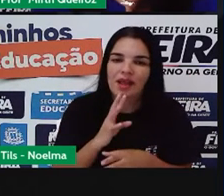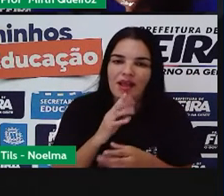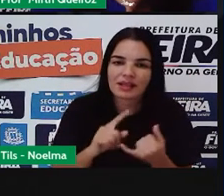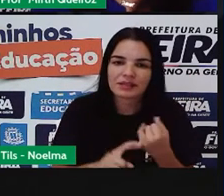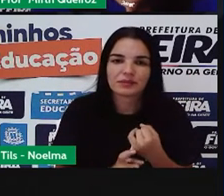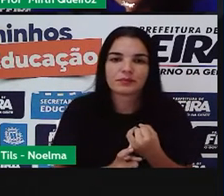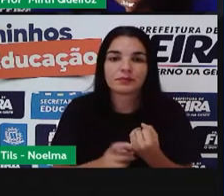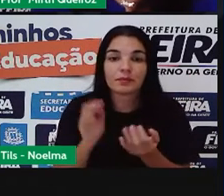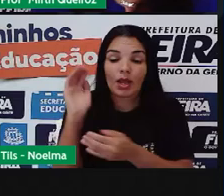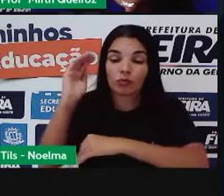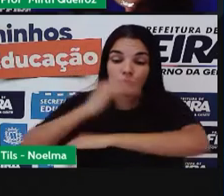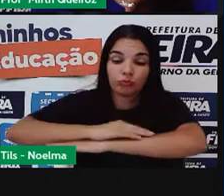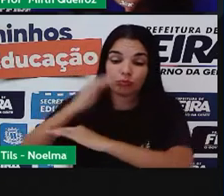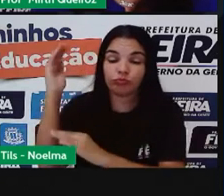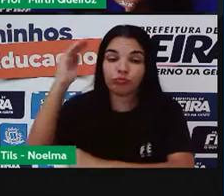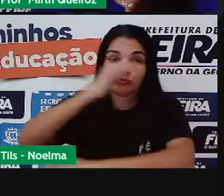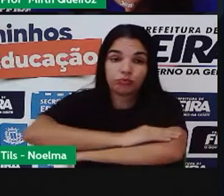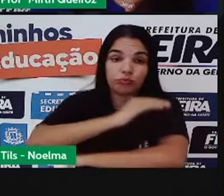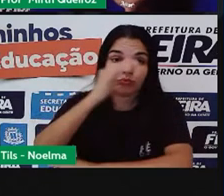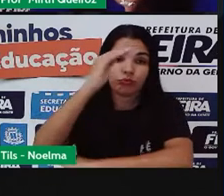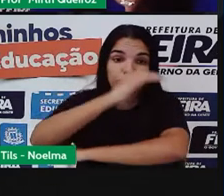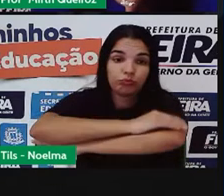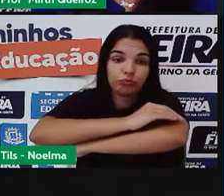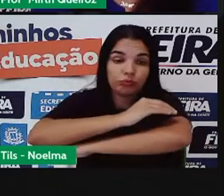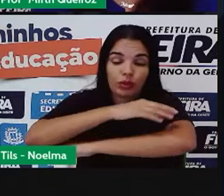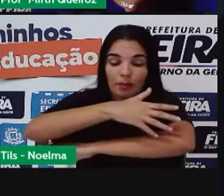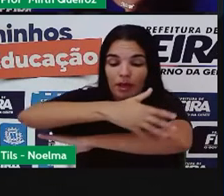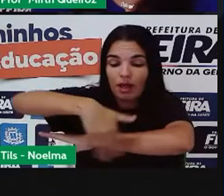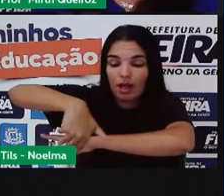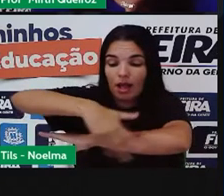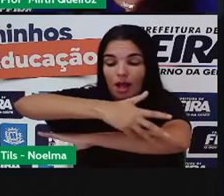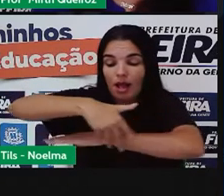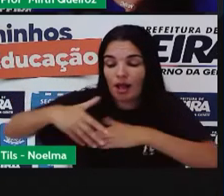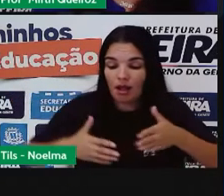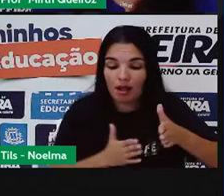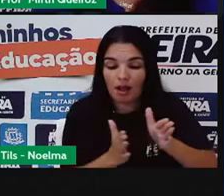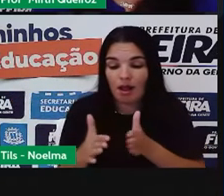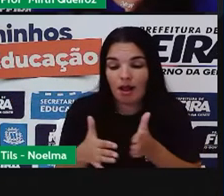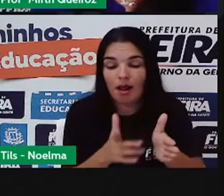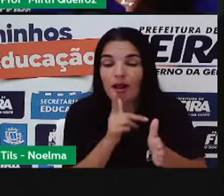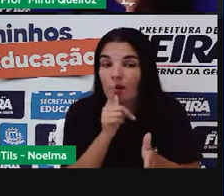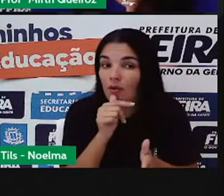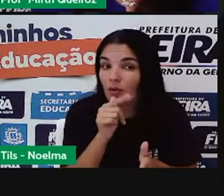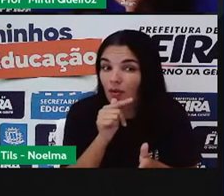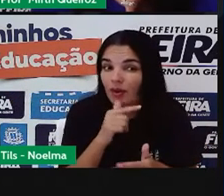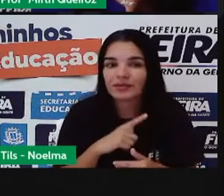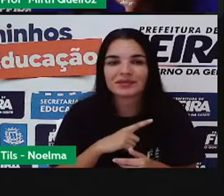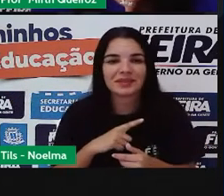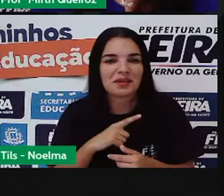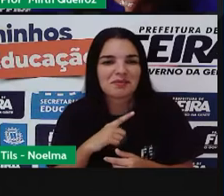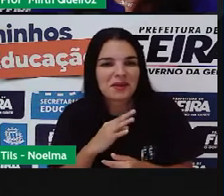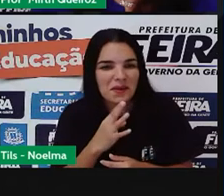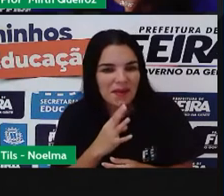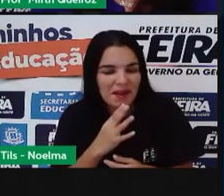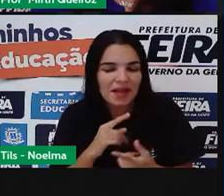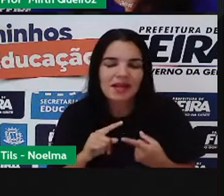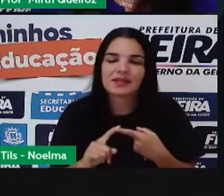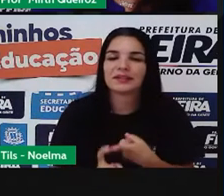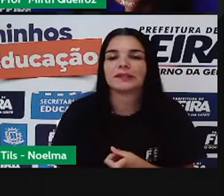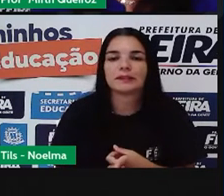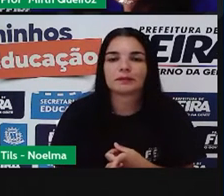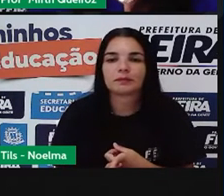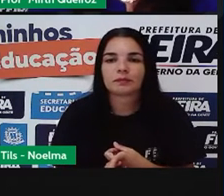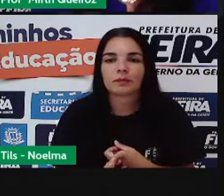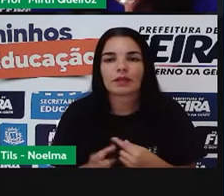Eu acho que vocês também já ouviram essa